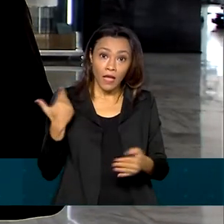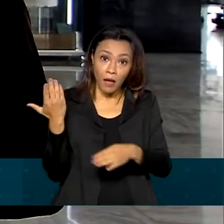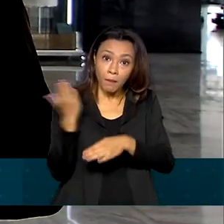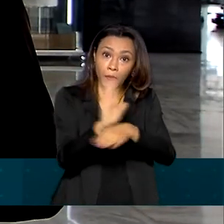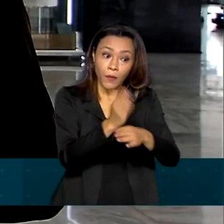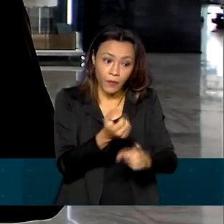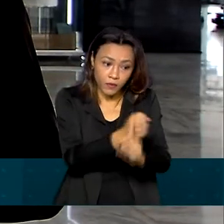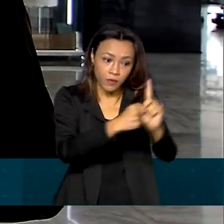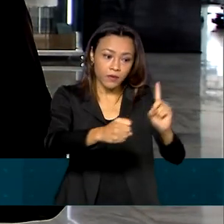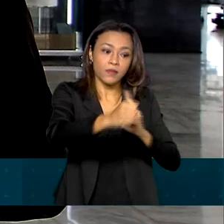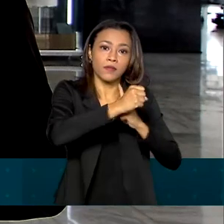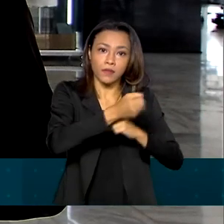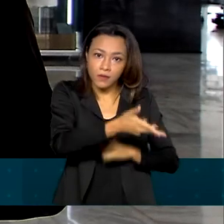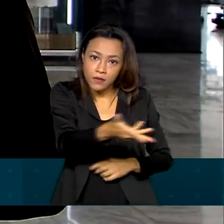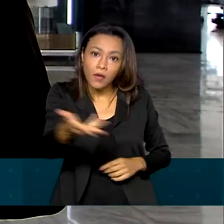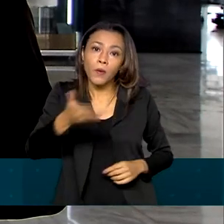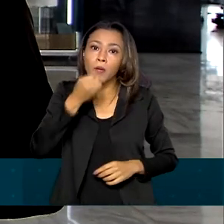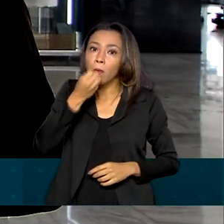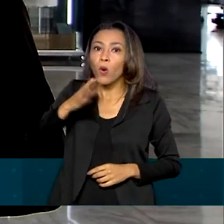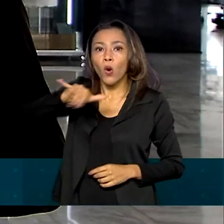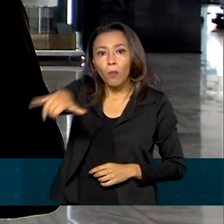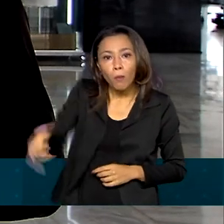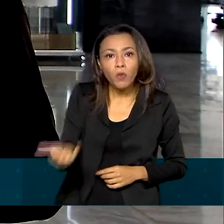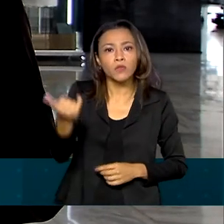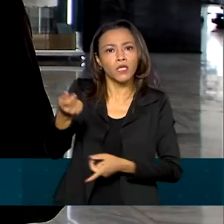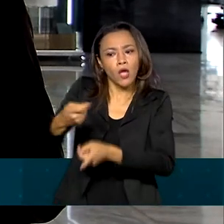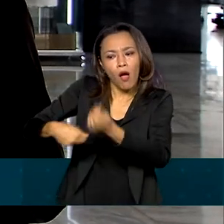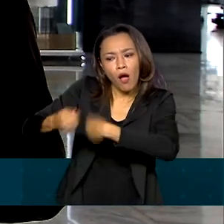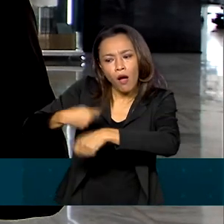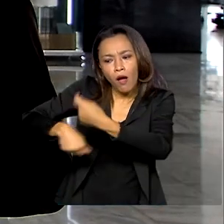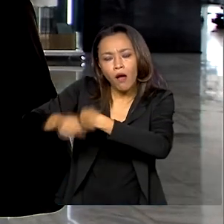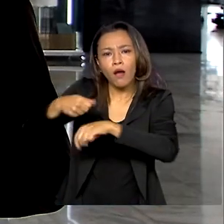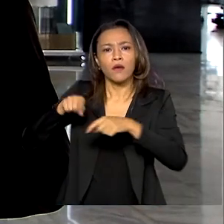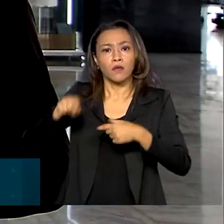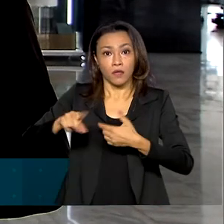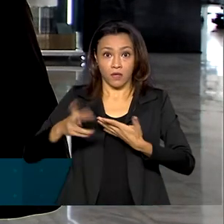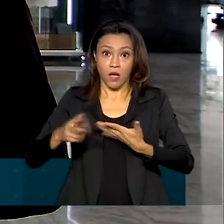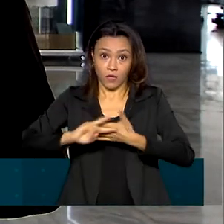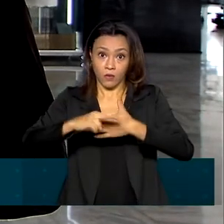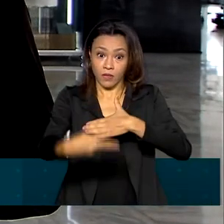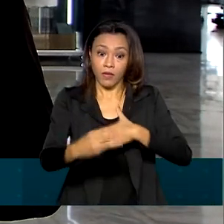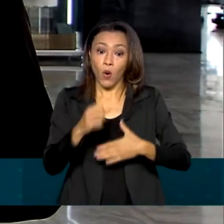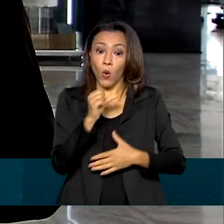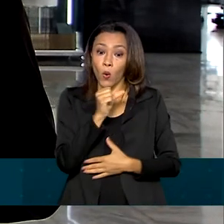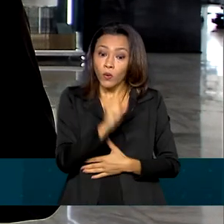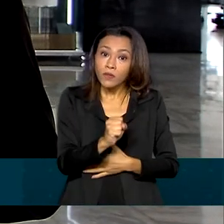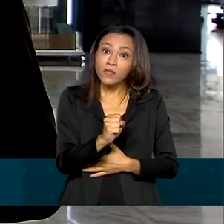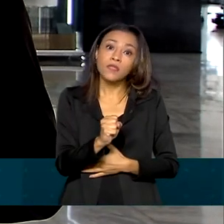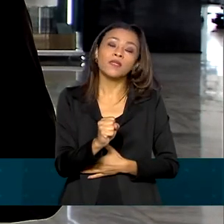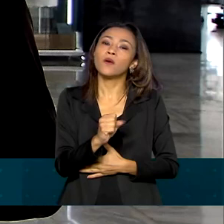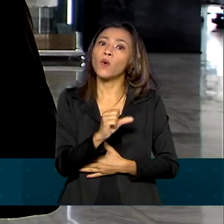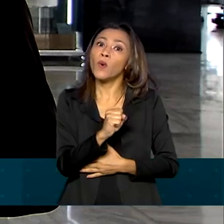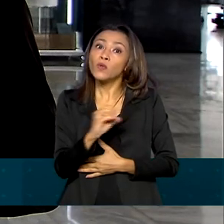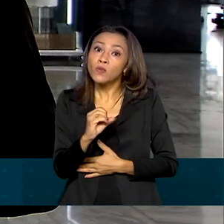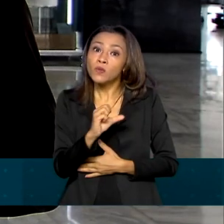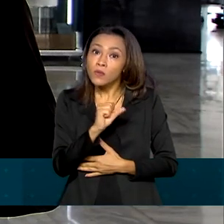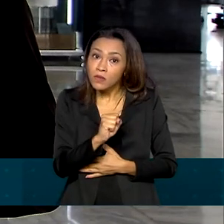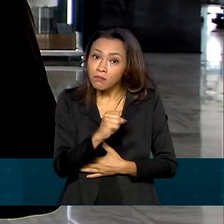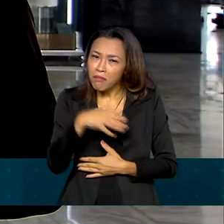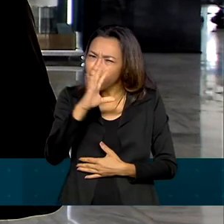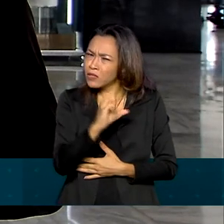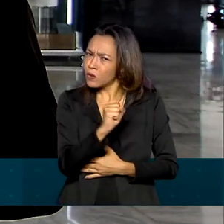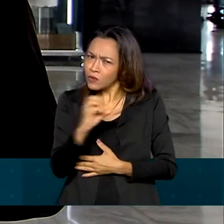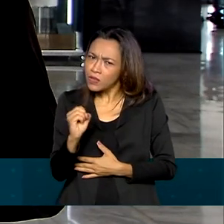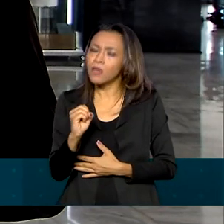população e boas oportunidades de negócio. O impacto potencial seria de 880 imóveis restaurados e mais de